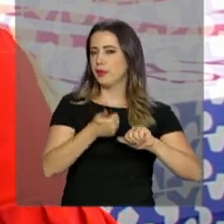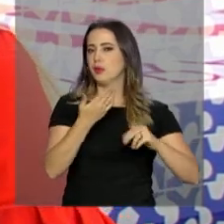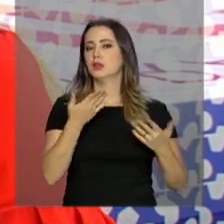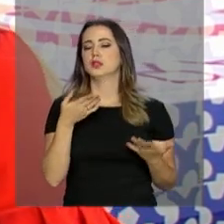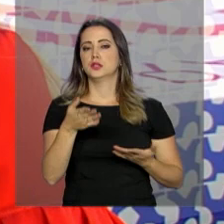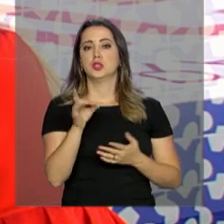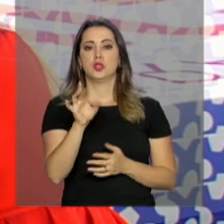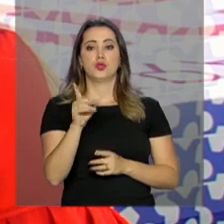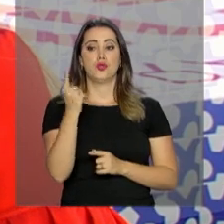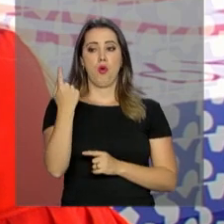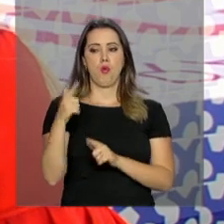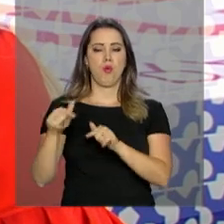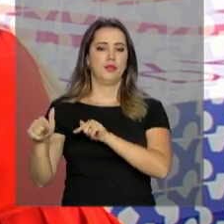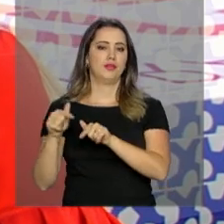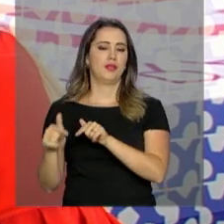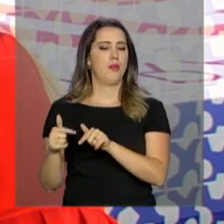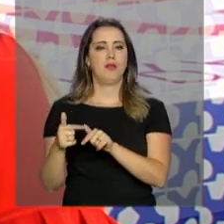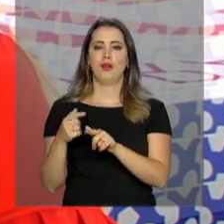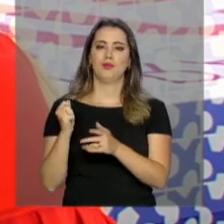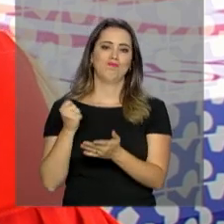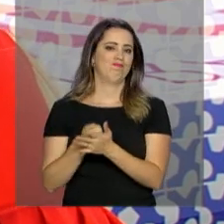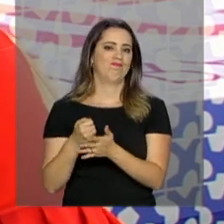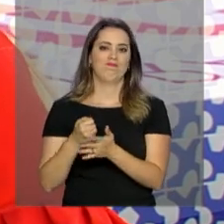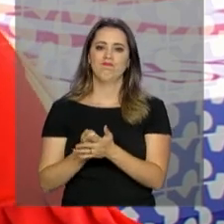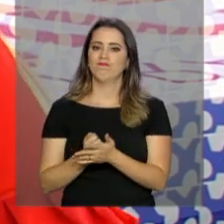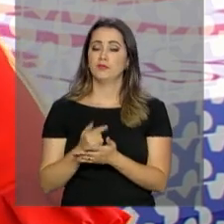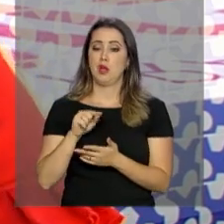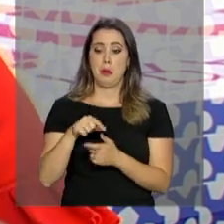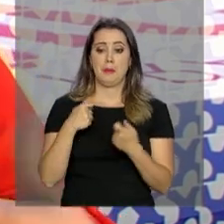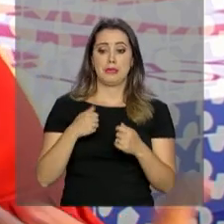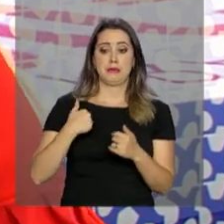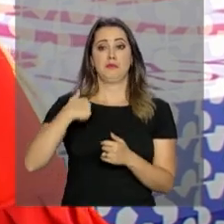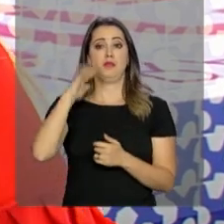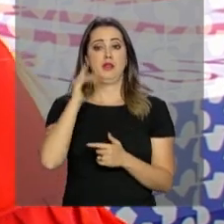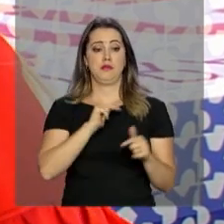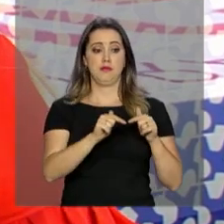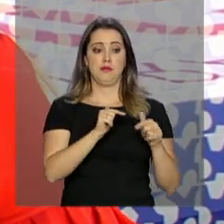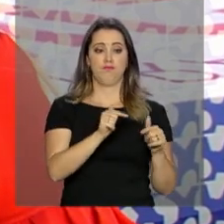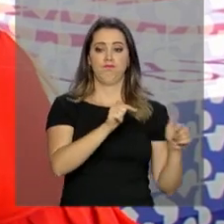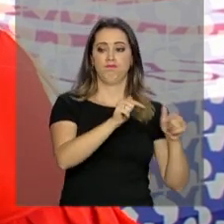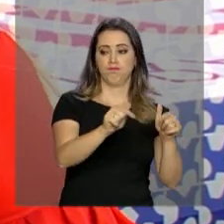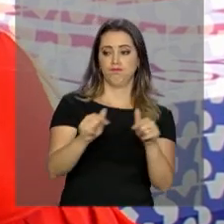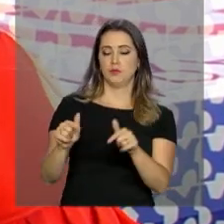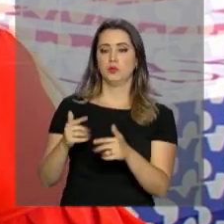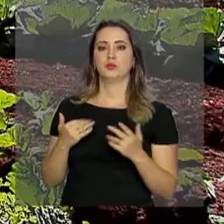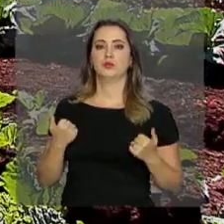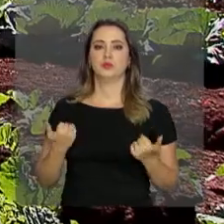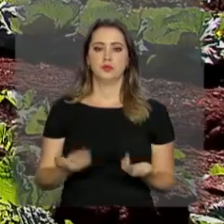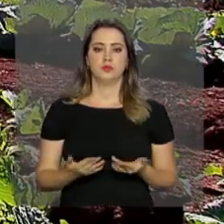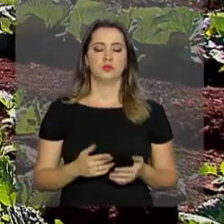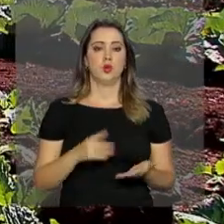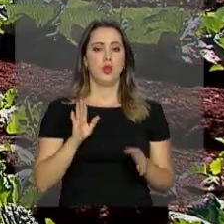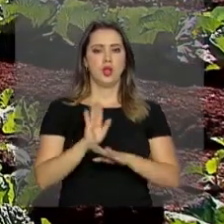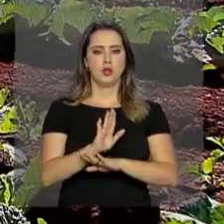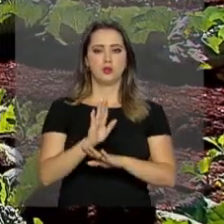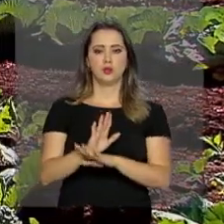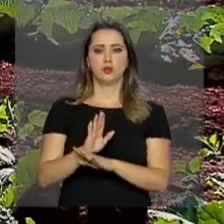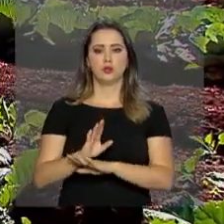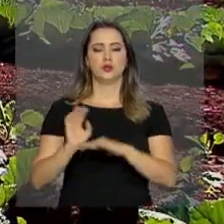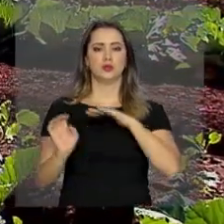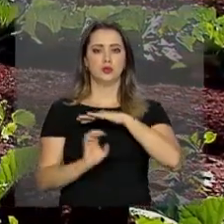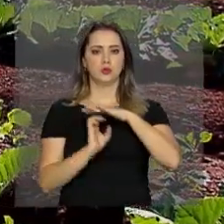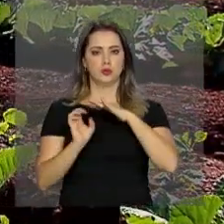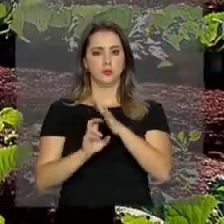Às vezes, só com aquela atividade a propriedade não se mantém. Talvez tenha que partir para outras frentes. E o apoio a pequenos